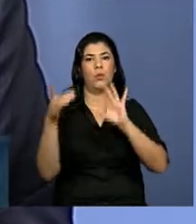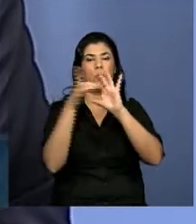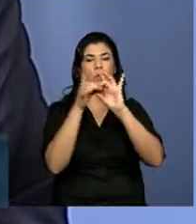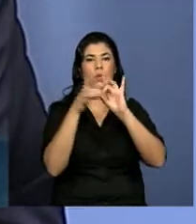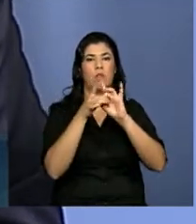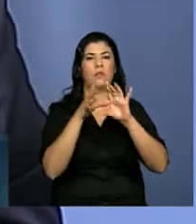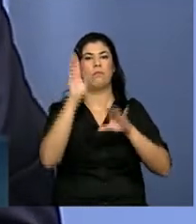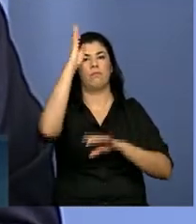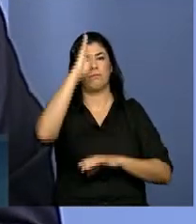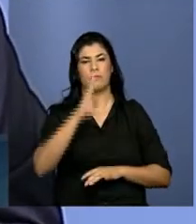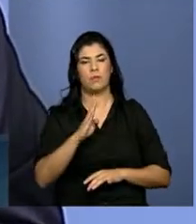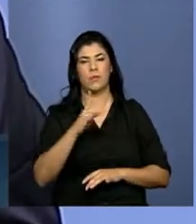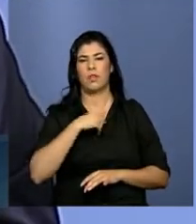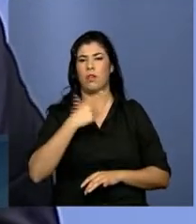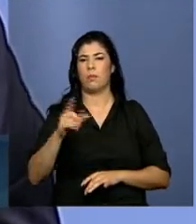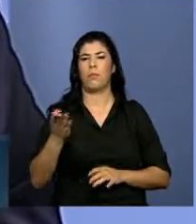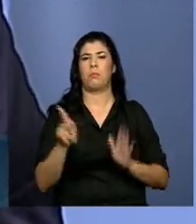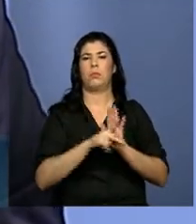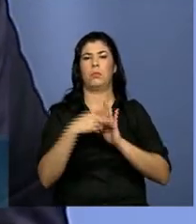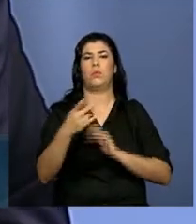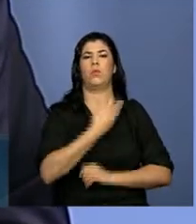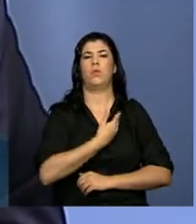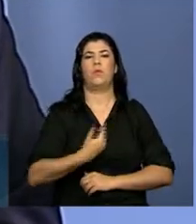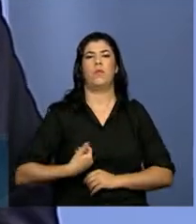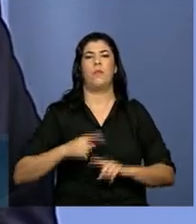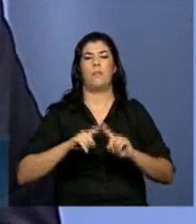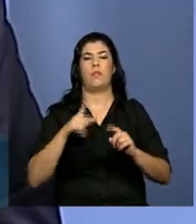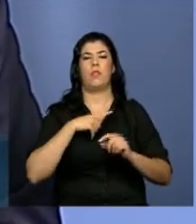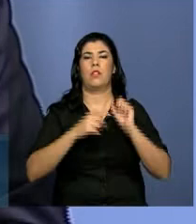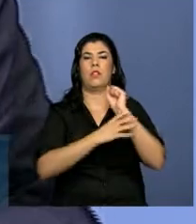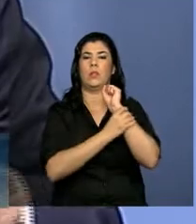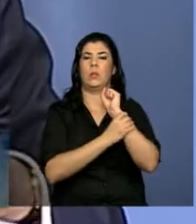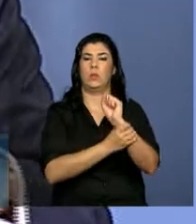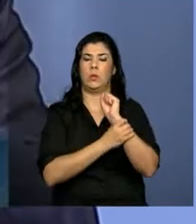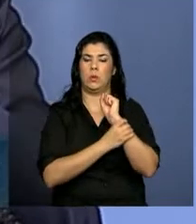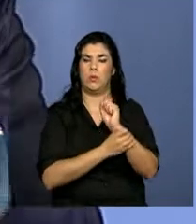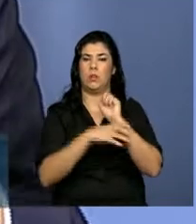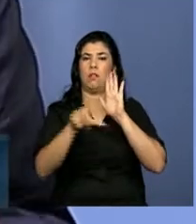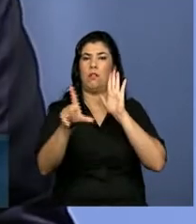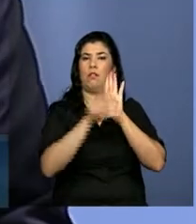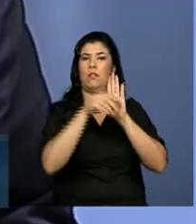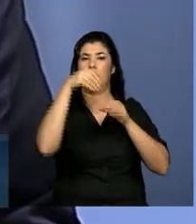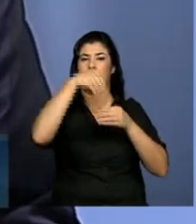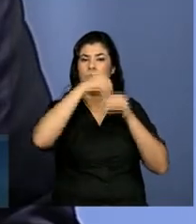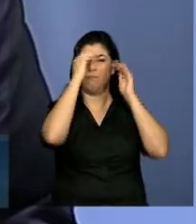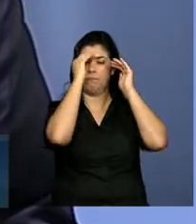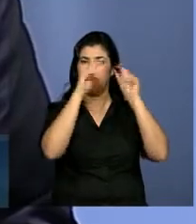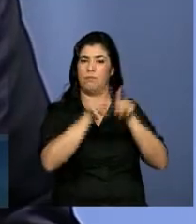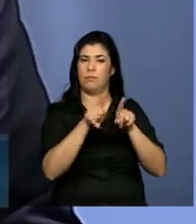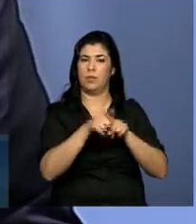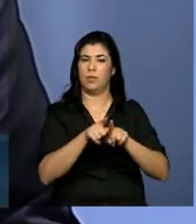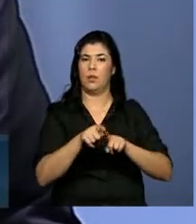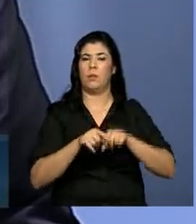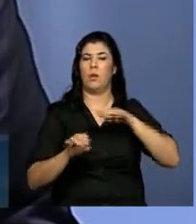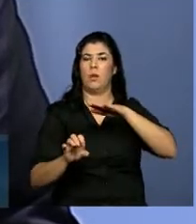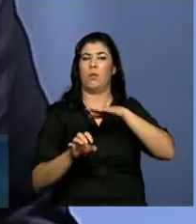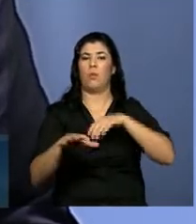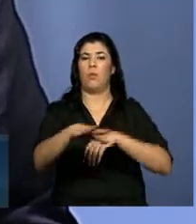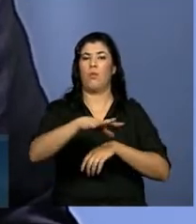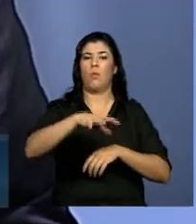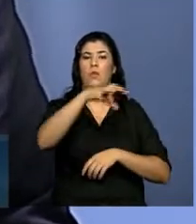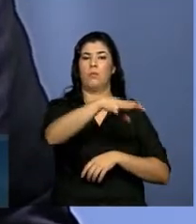garantias legais e apontando formalmente os órgãos envolvidos. Há também um